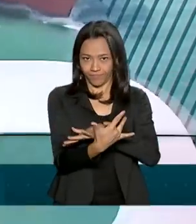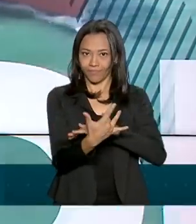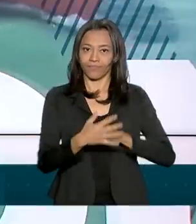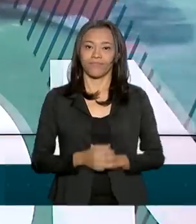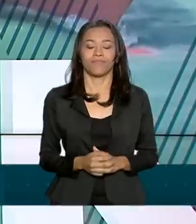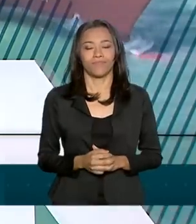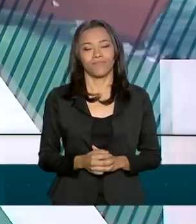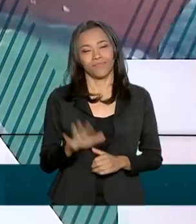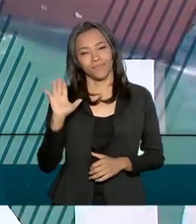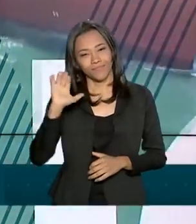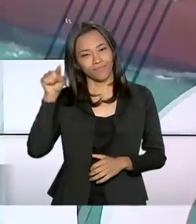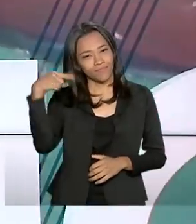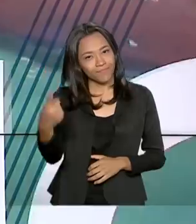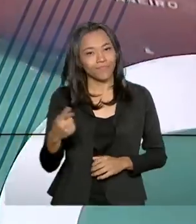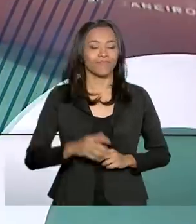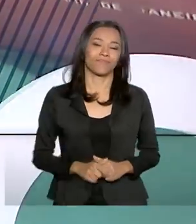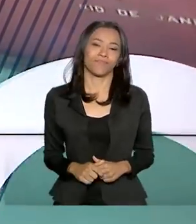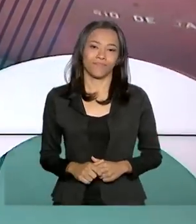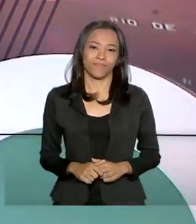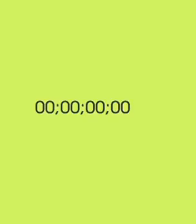sociais. Até a próxima!